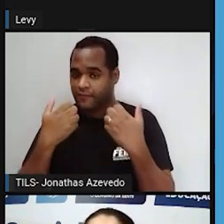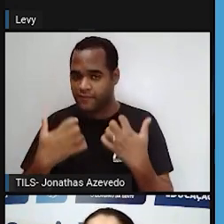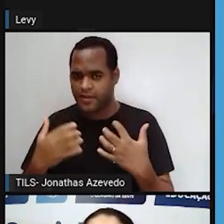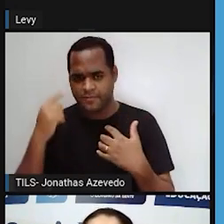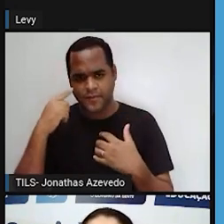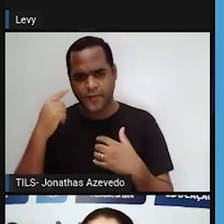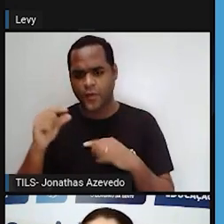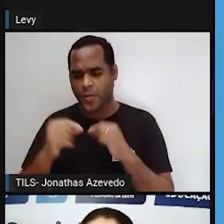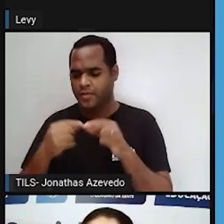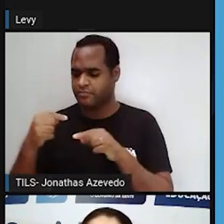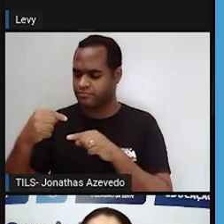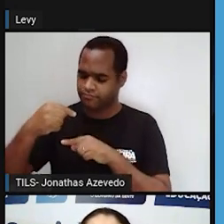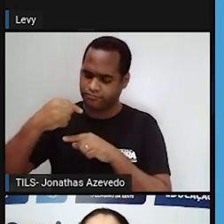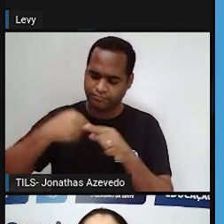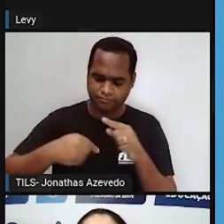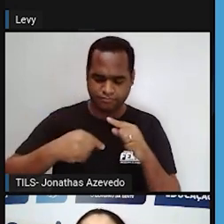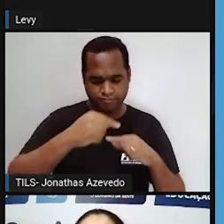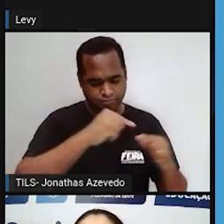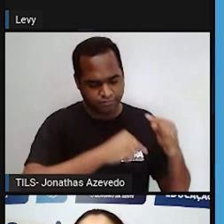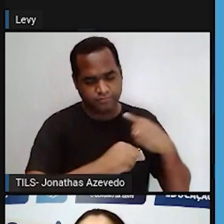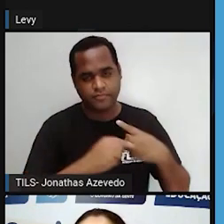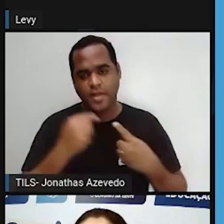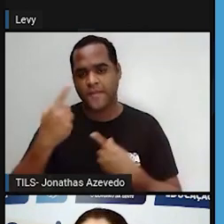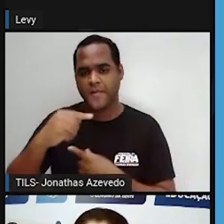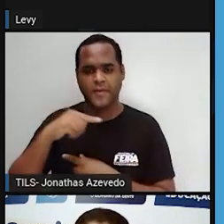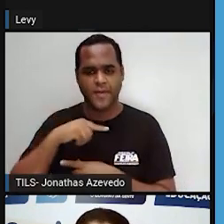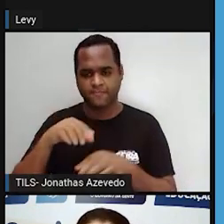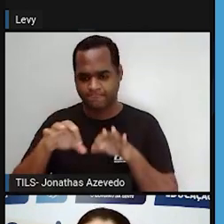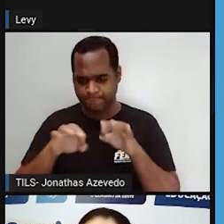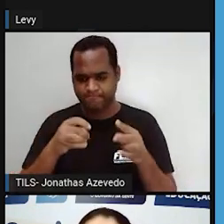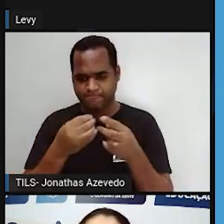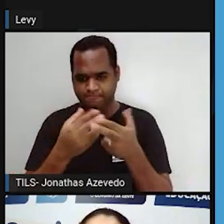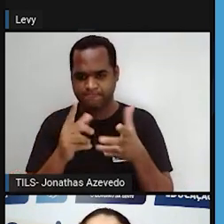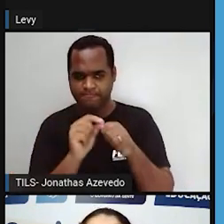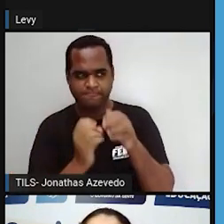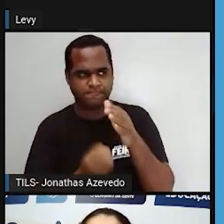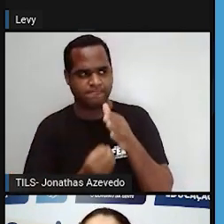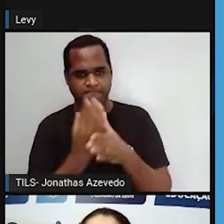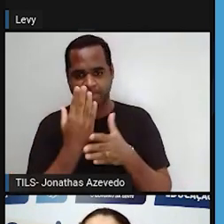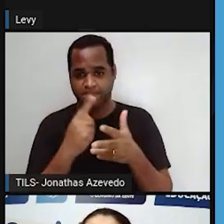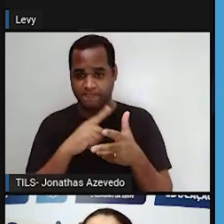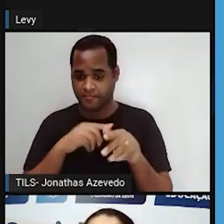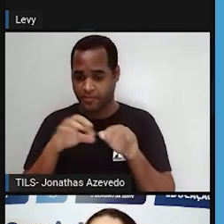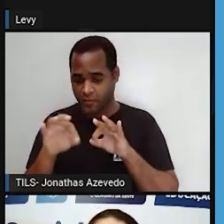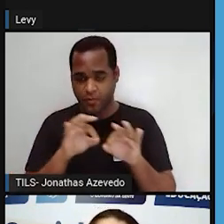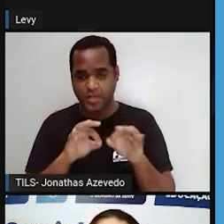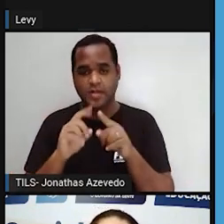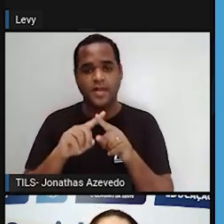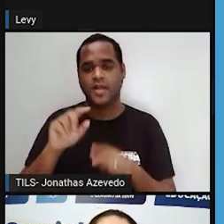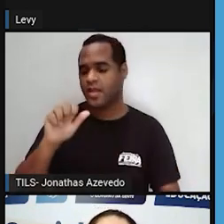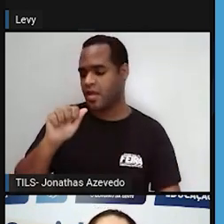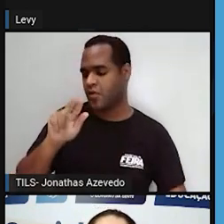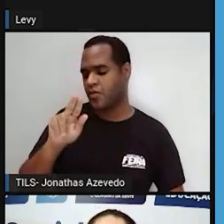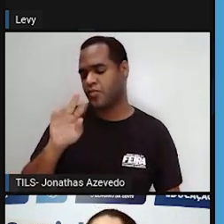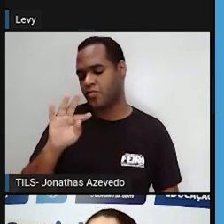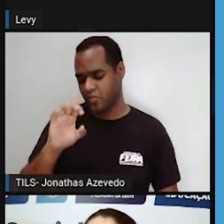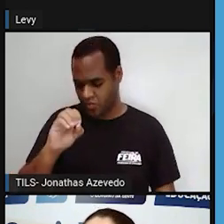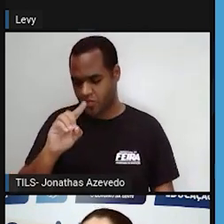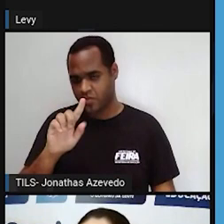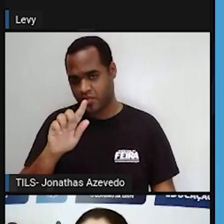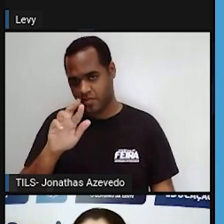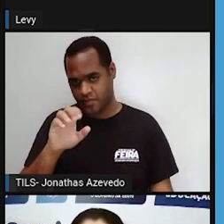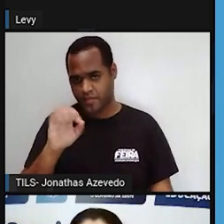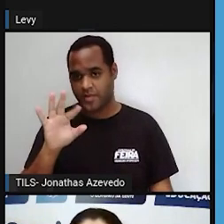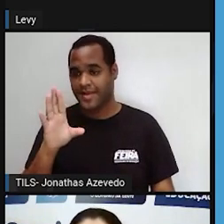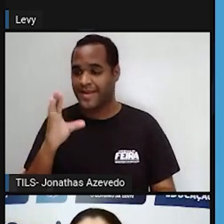alguns níveis, né? Primeiro, a gente tem o nível de produtores, que são aqueles organismos que são autótrofos, que não precisam se